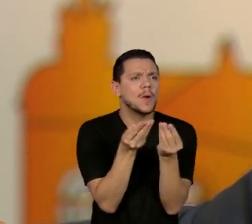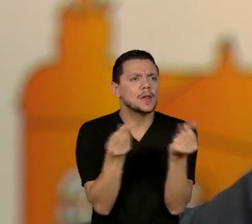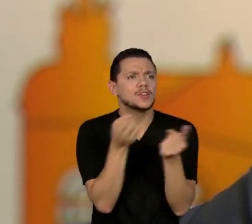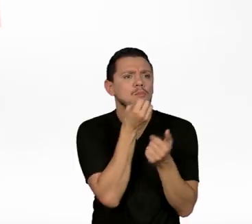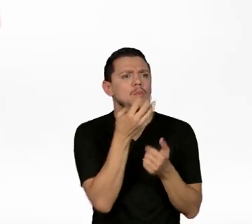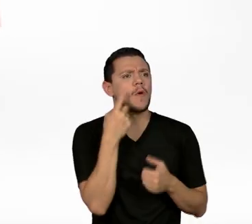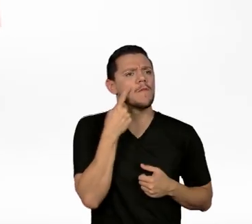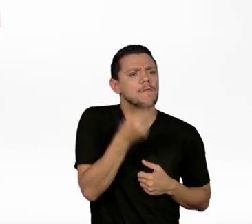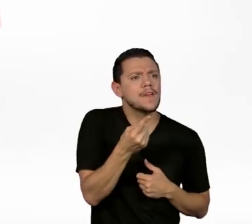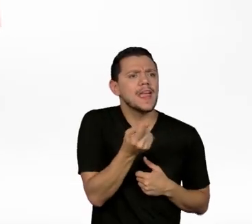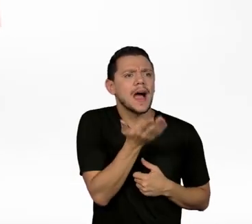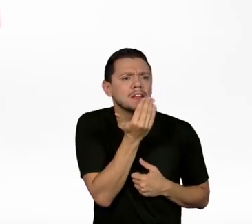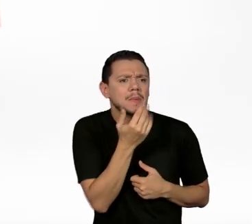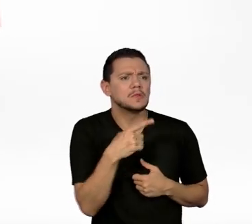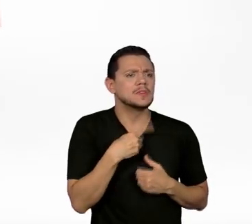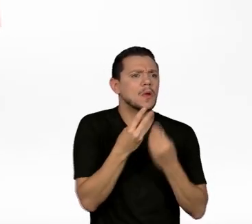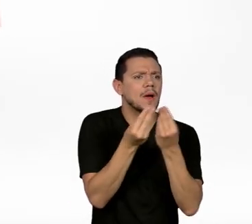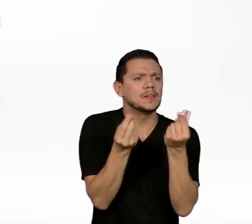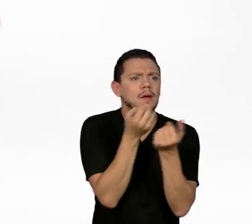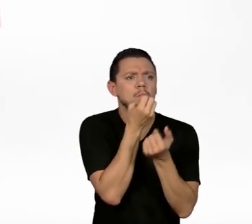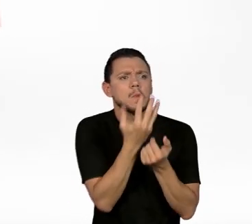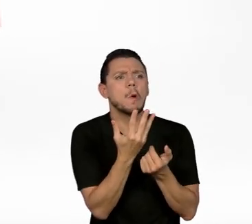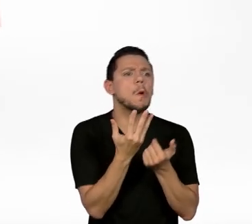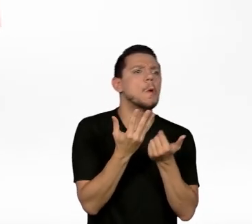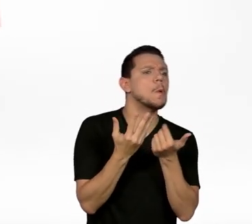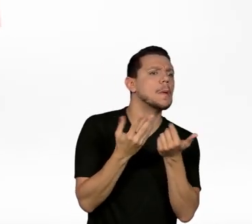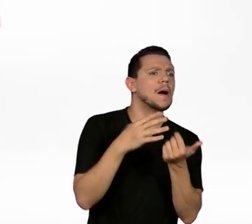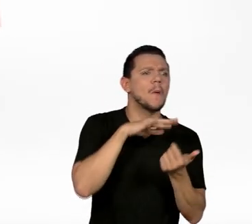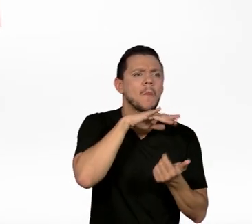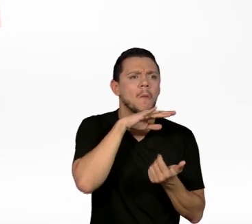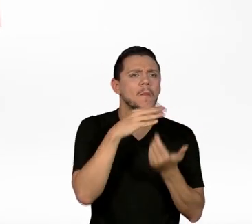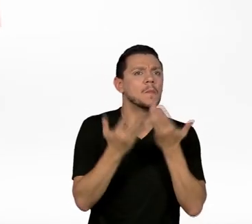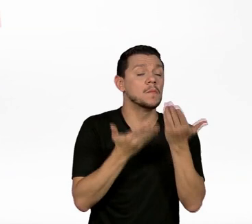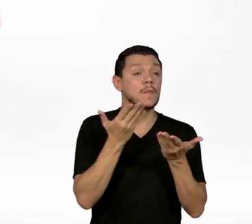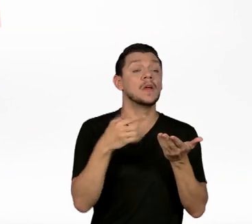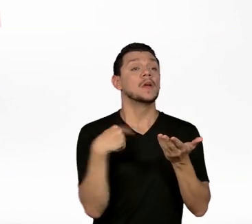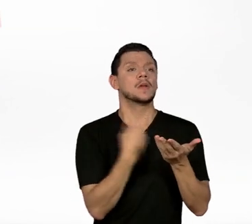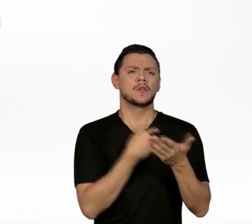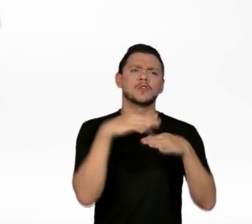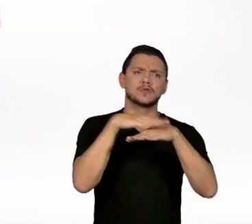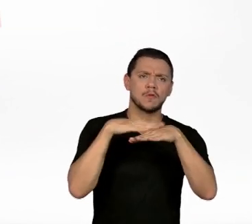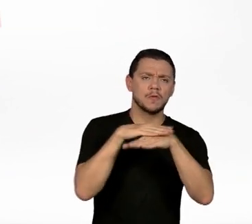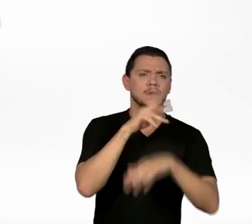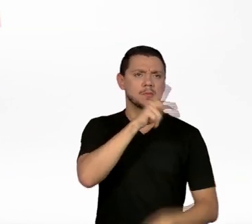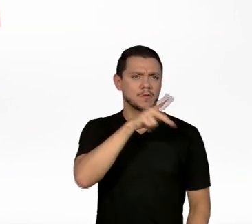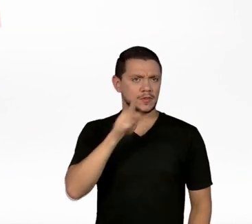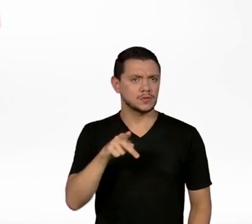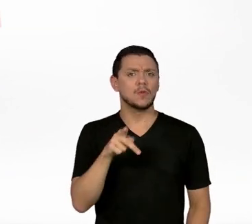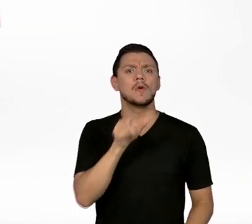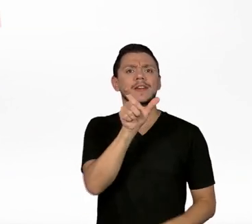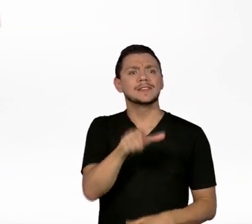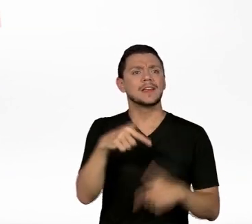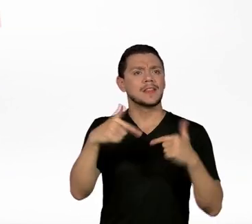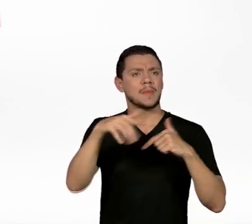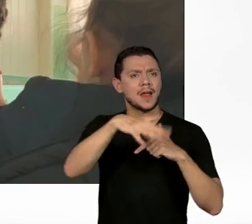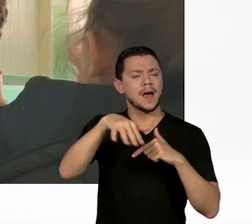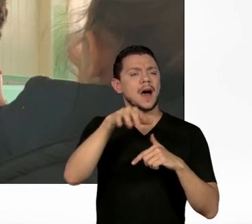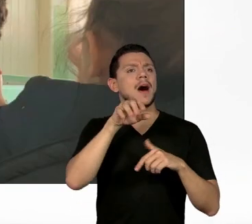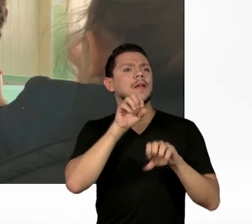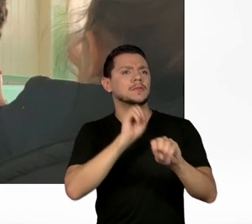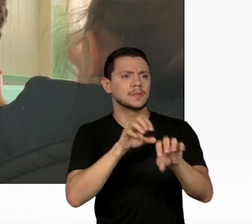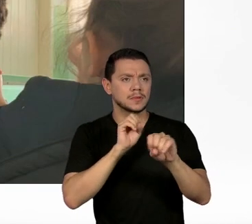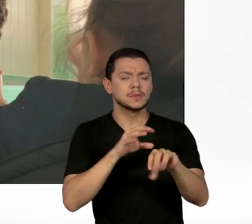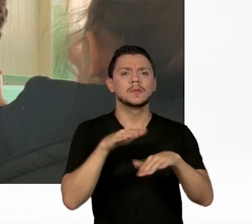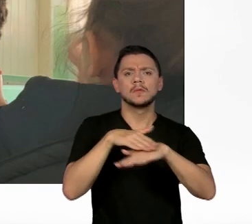alimentos. Mas a gente também fala com os professores, com os educadores. A gente também conversa com os pais em